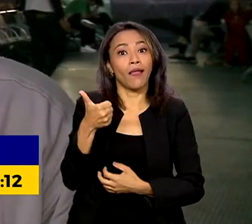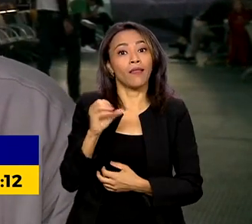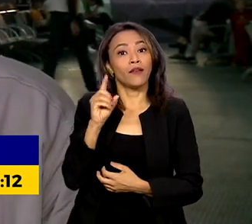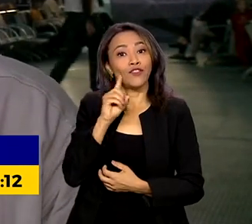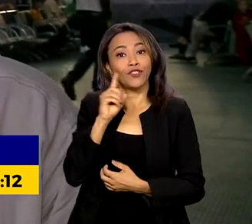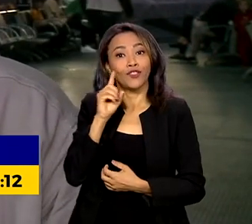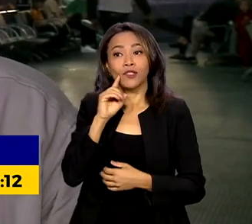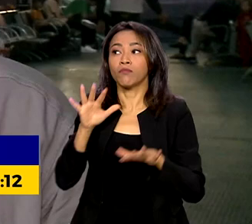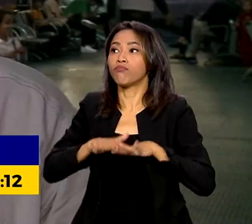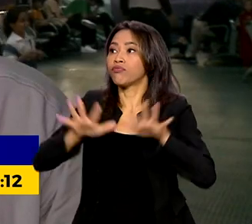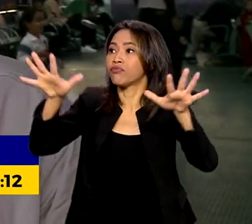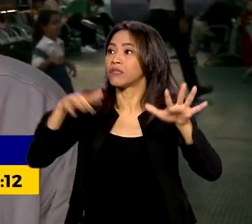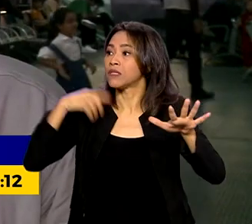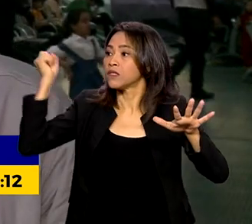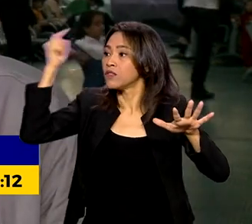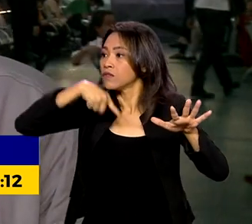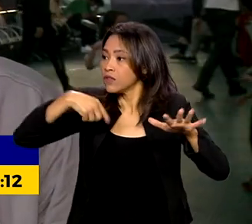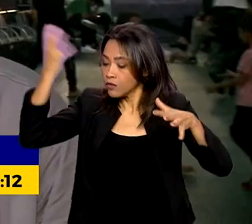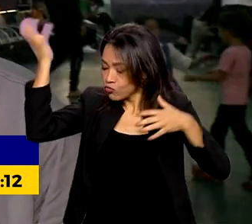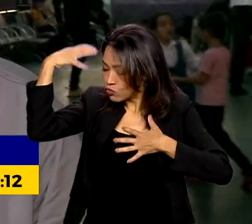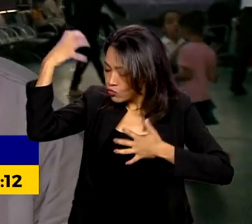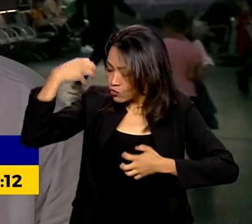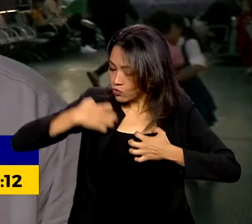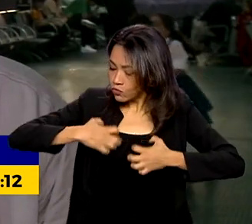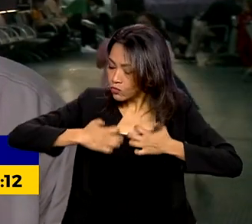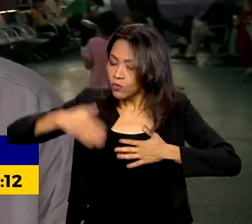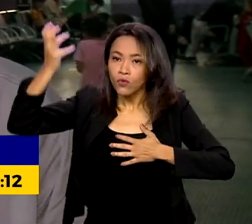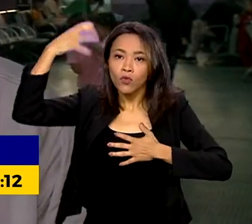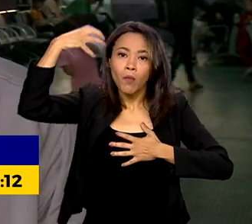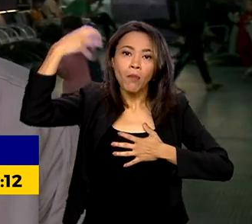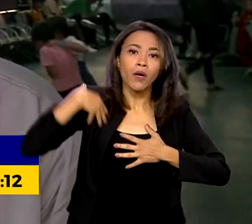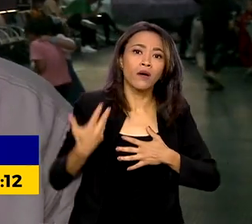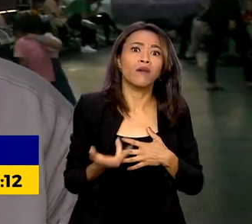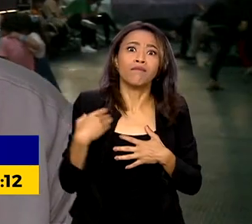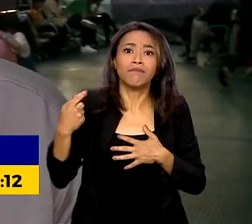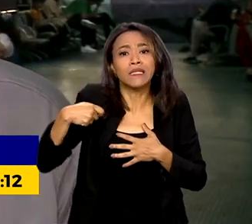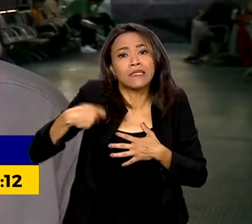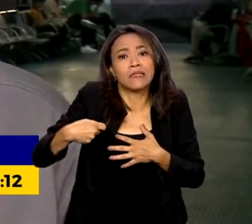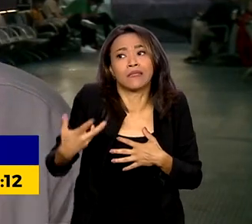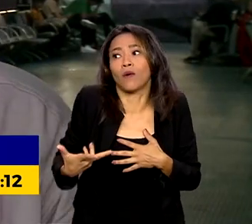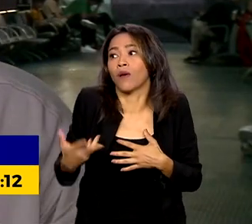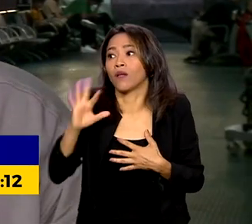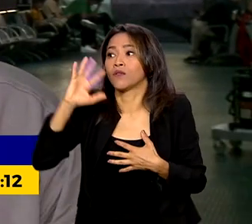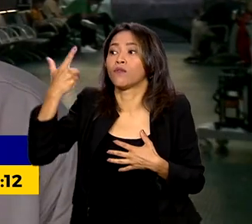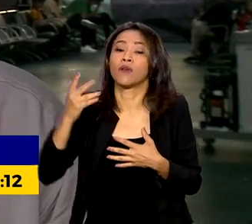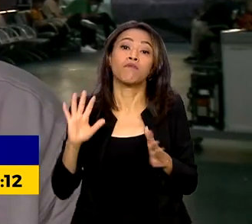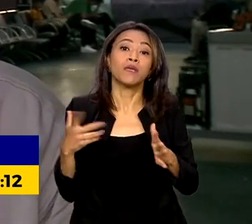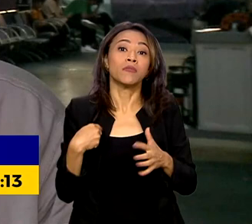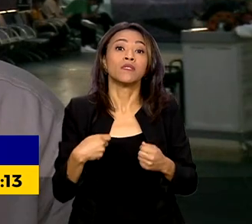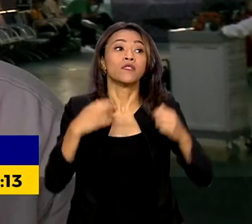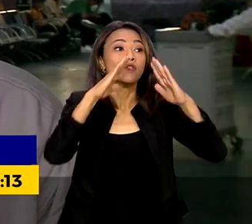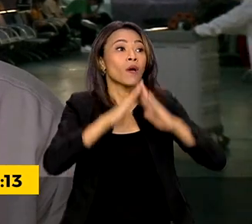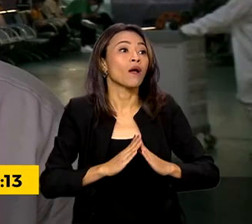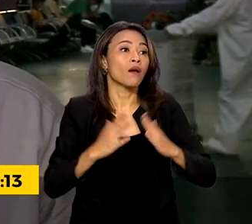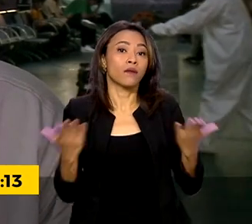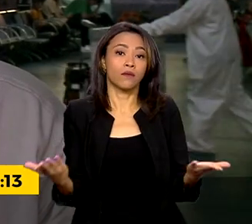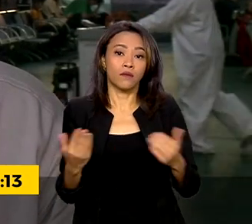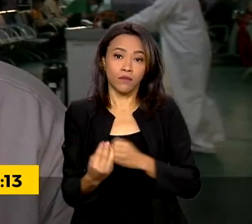dificuldade para tomar banho. Ele diz que essa é a prioridade no momento, mas que também precisa de abrigo.